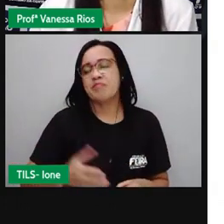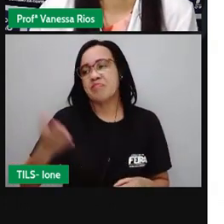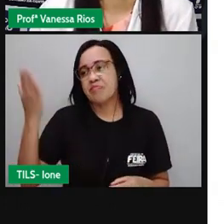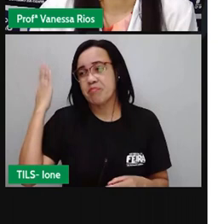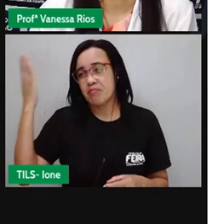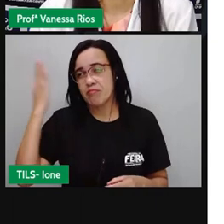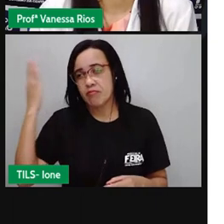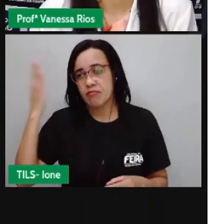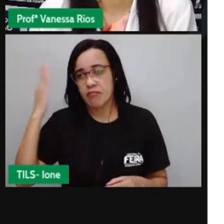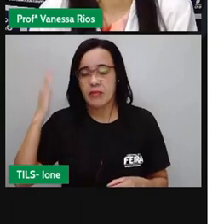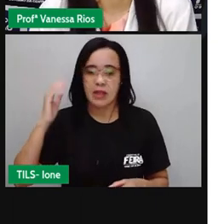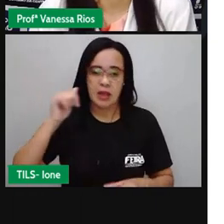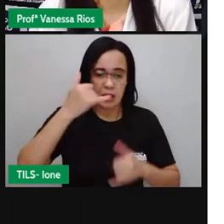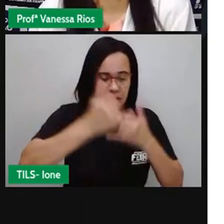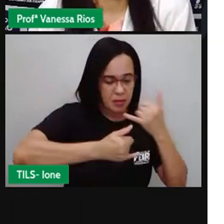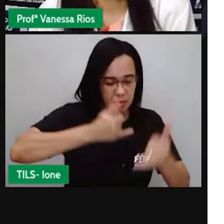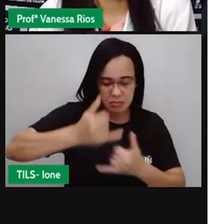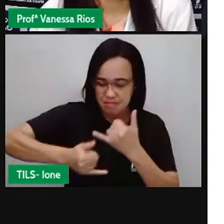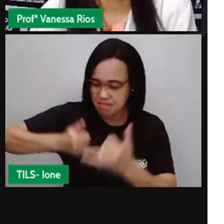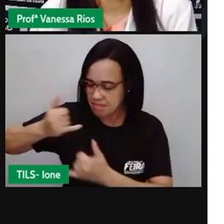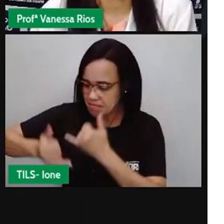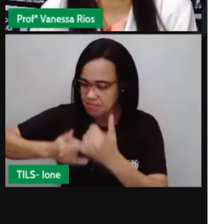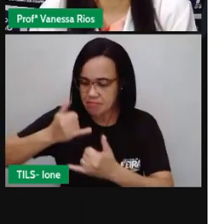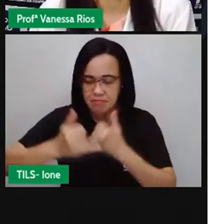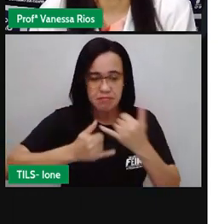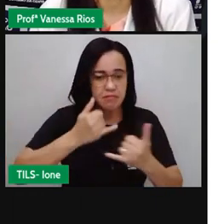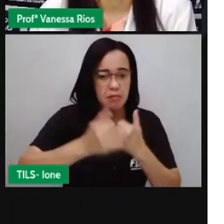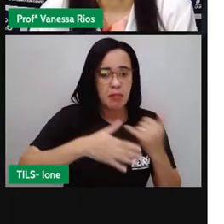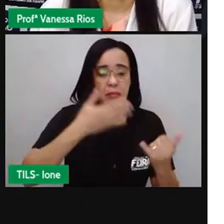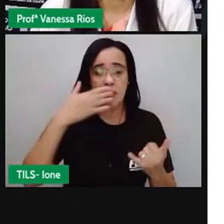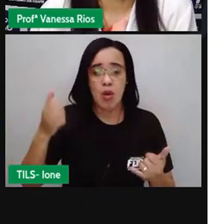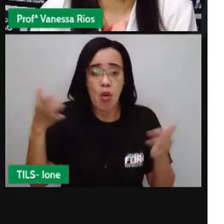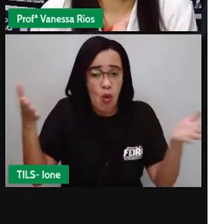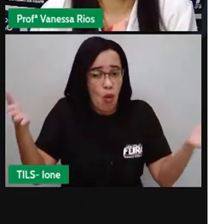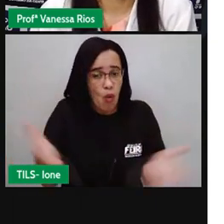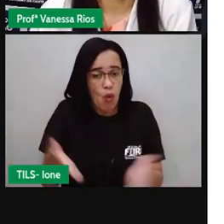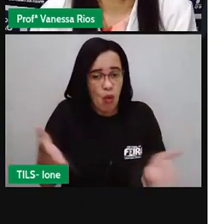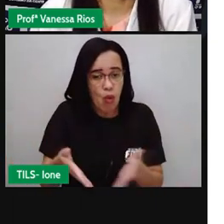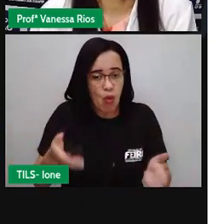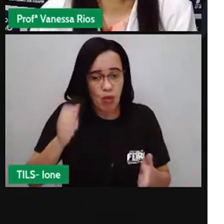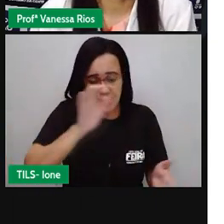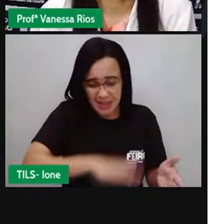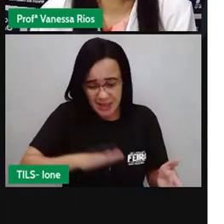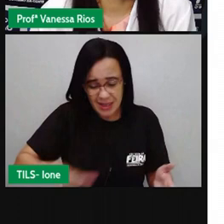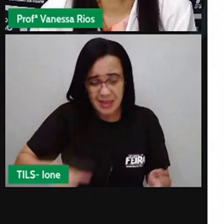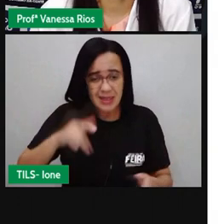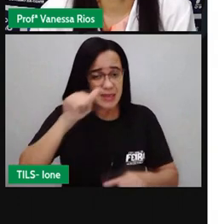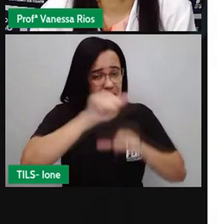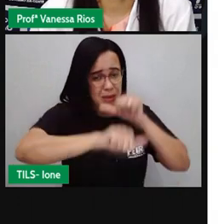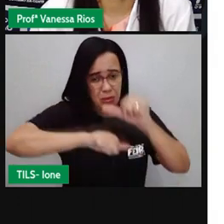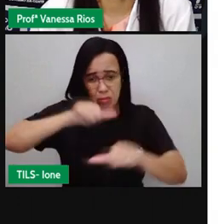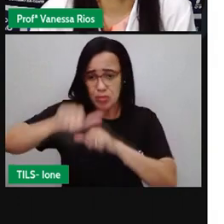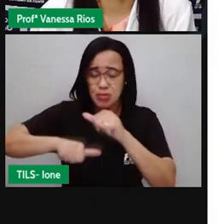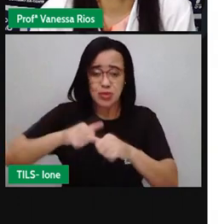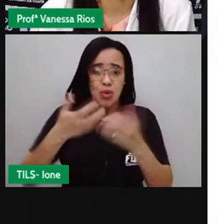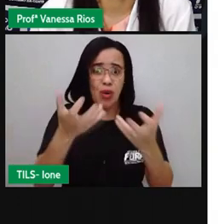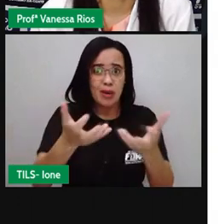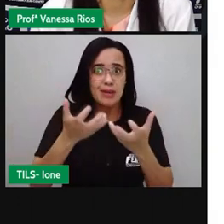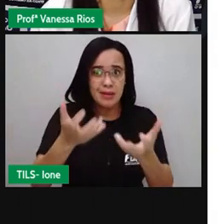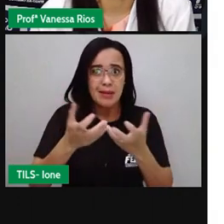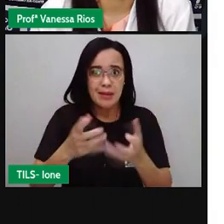geram mais interesse, né? Pelas crianças nos tempos de hoje. E aí é muito importante